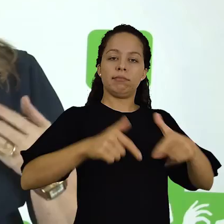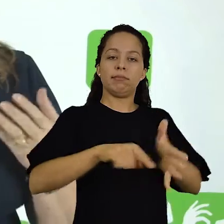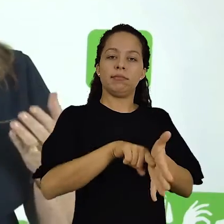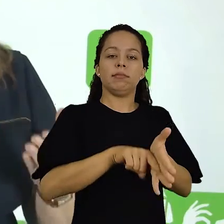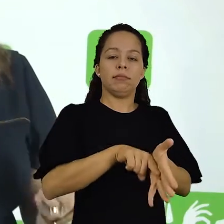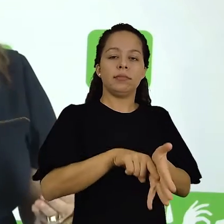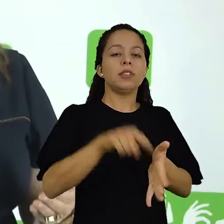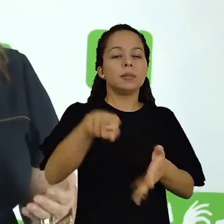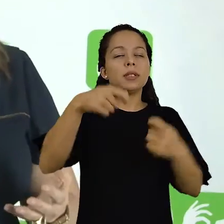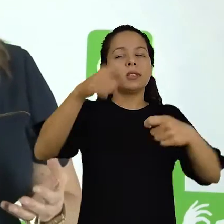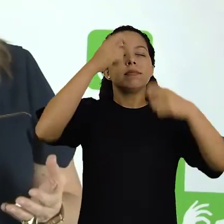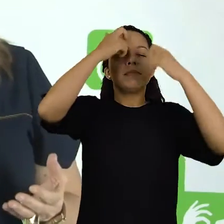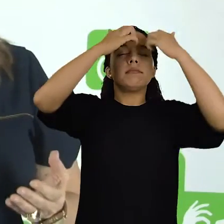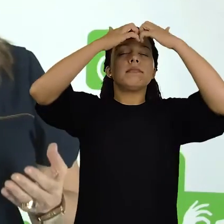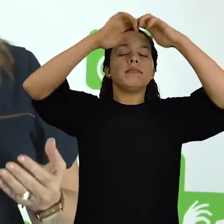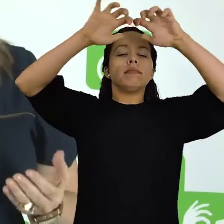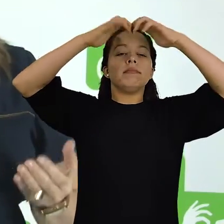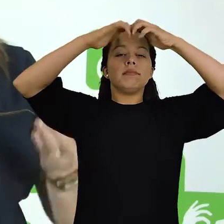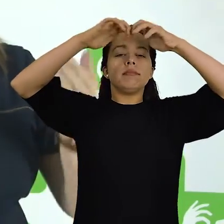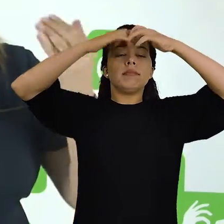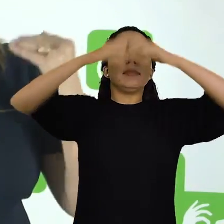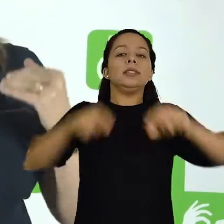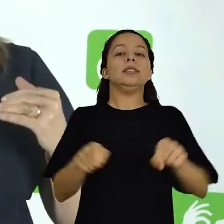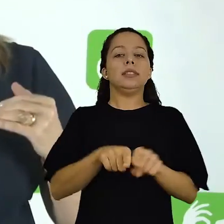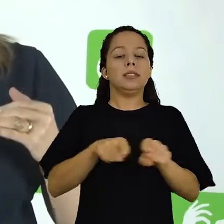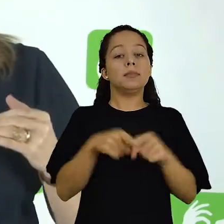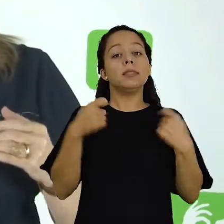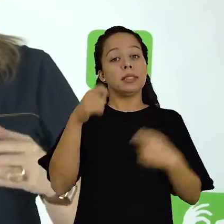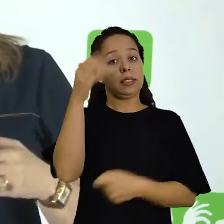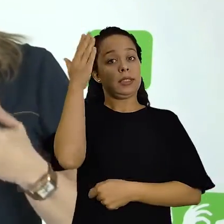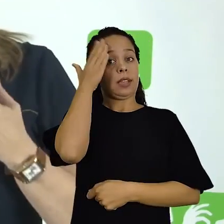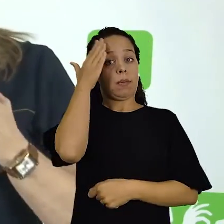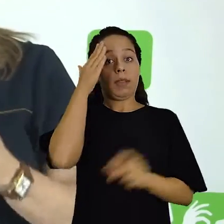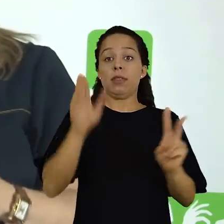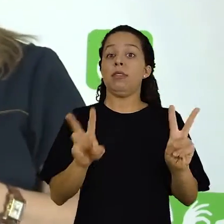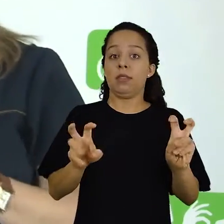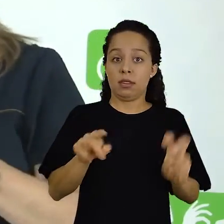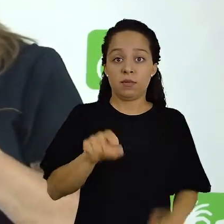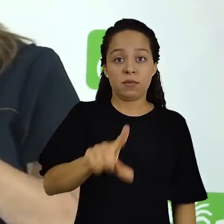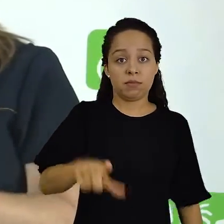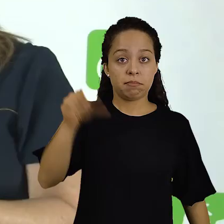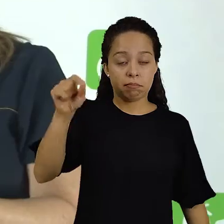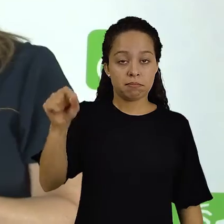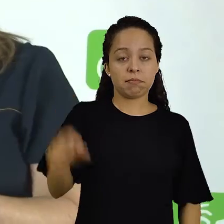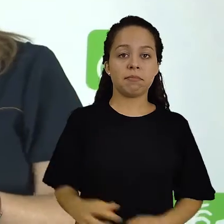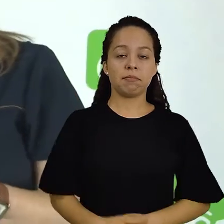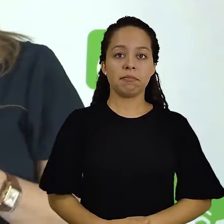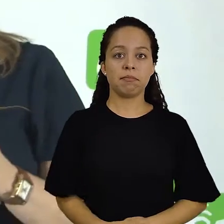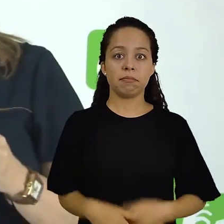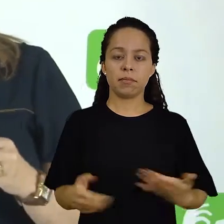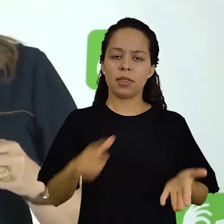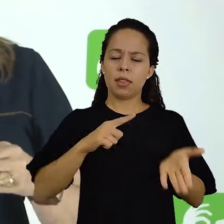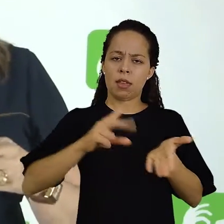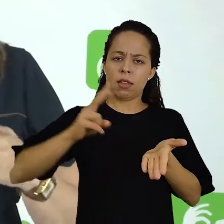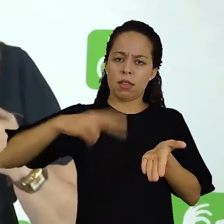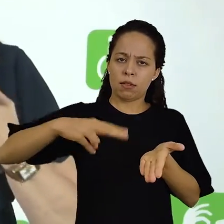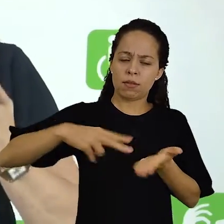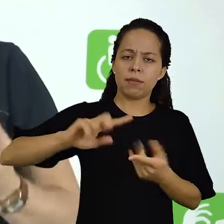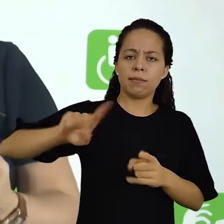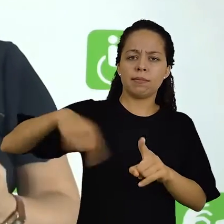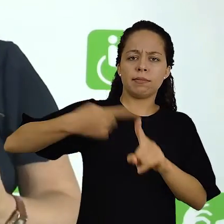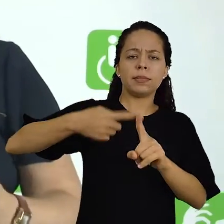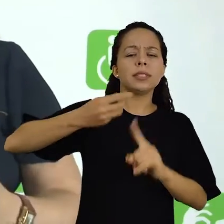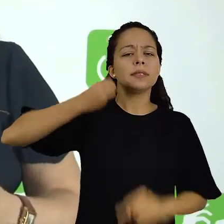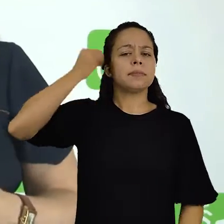de uma reflexão e de um amadurecimento em relação ao tema que você escolheu. Então, por meio de